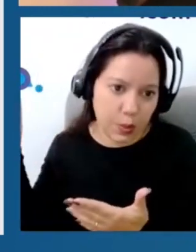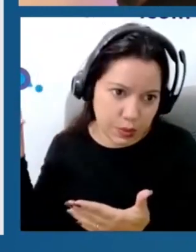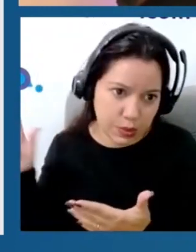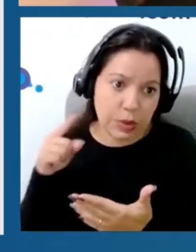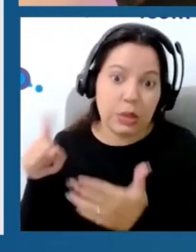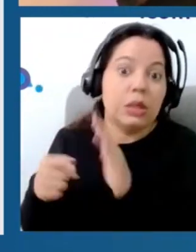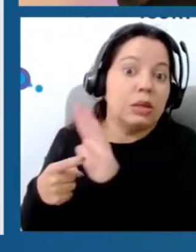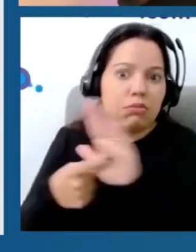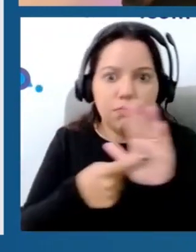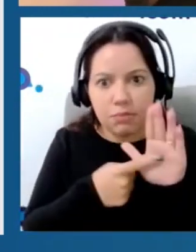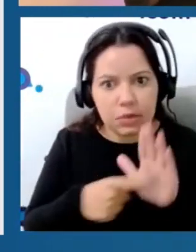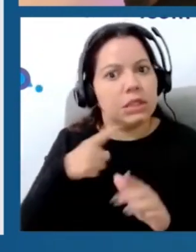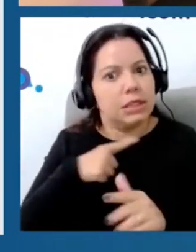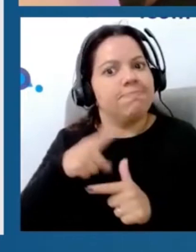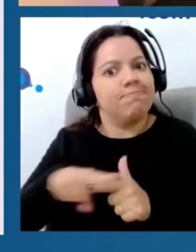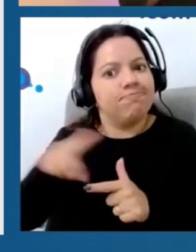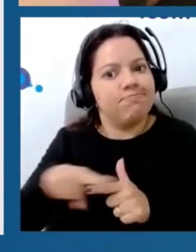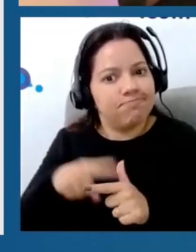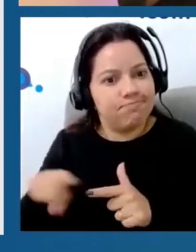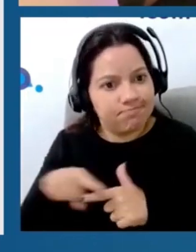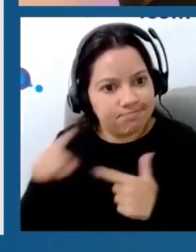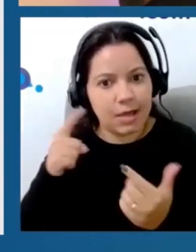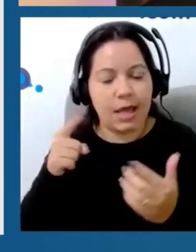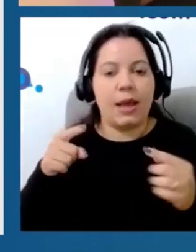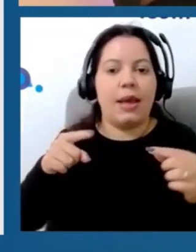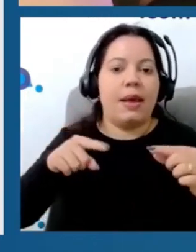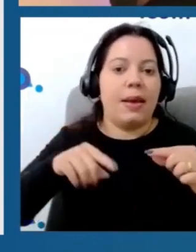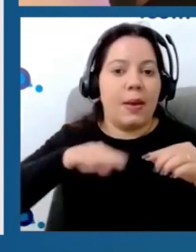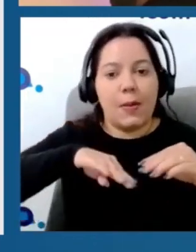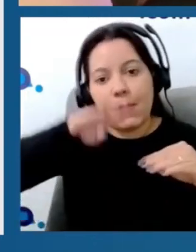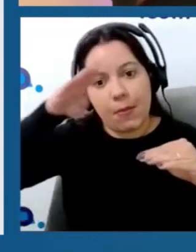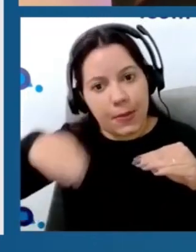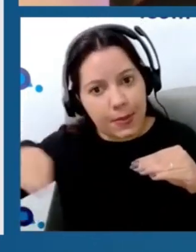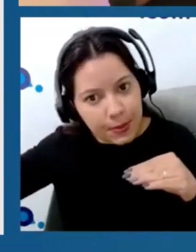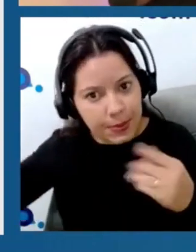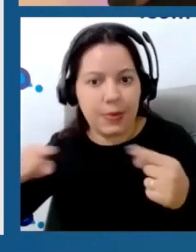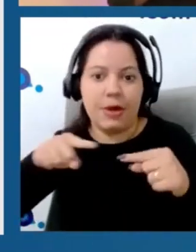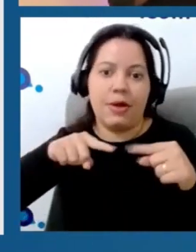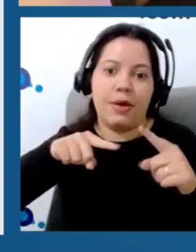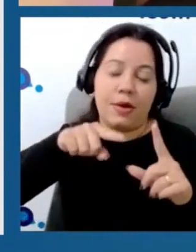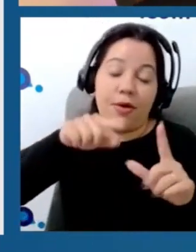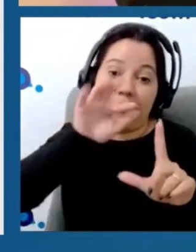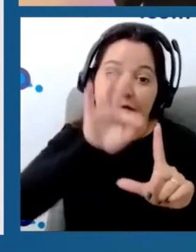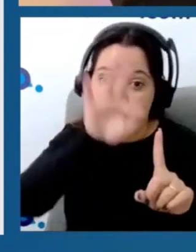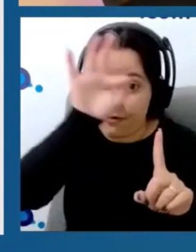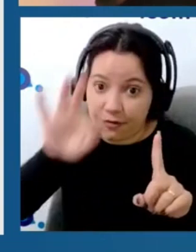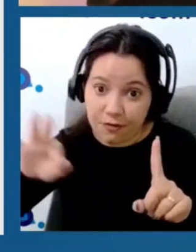mostrando que existem problemas com relação a parâmetros diferentes, frequências diferentes, intensidades diferentes,